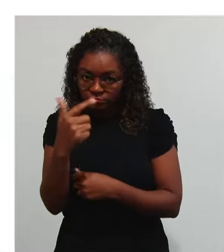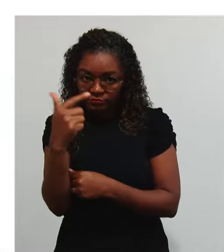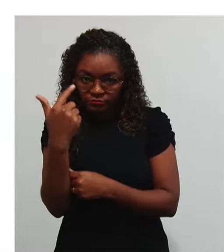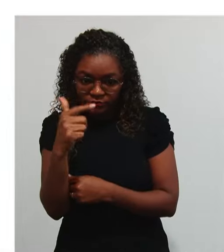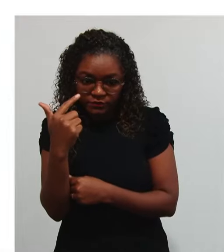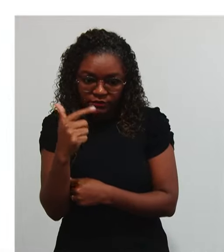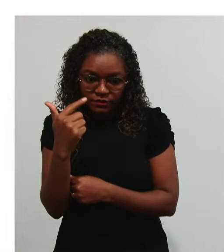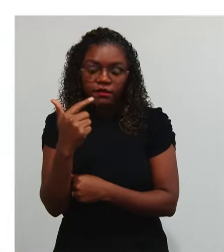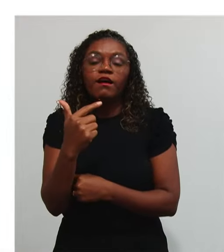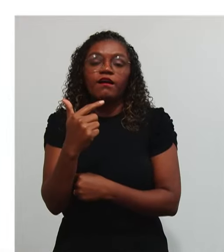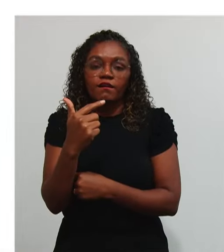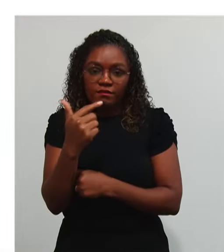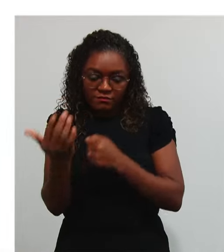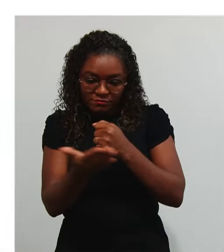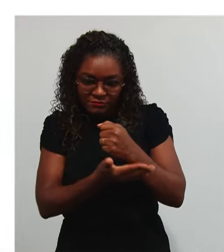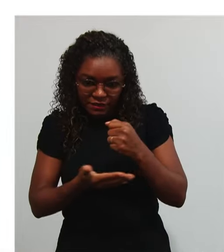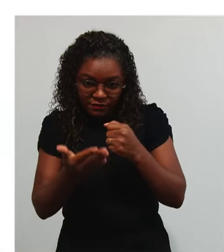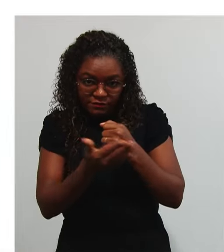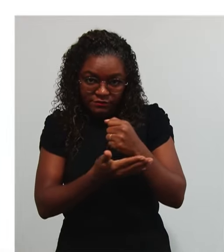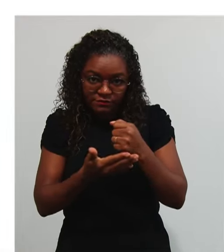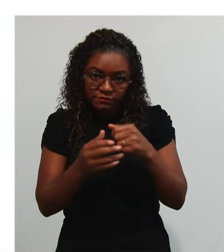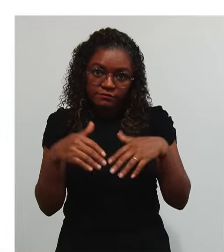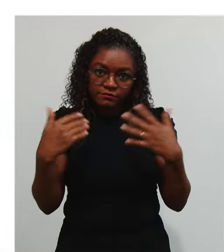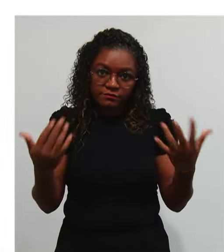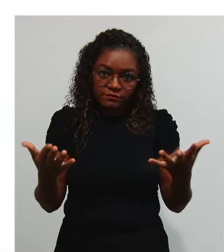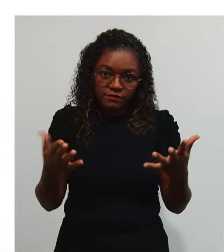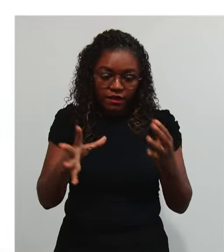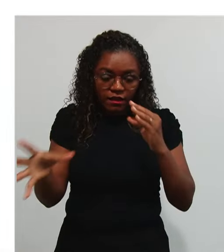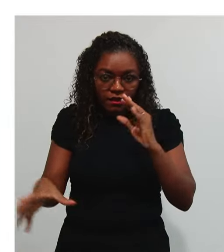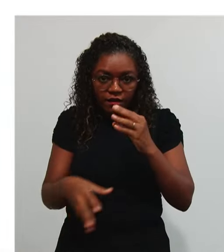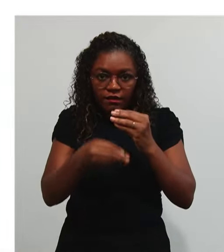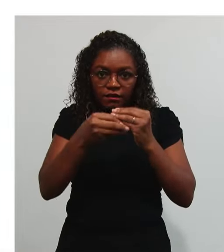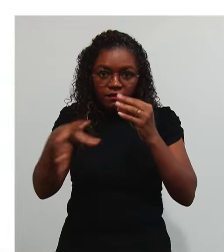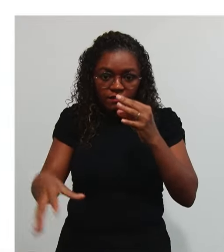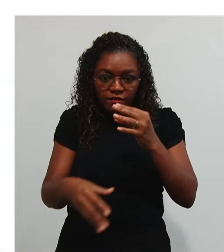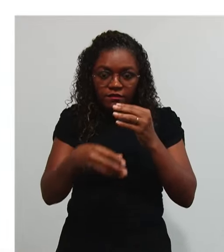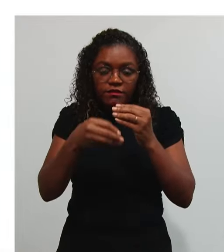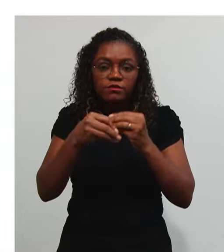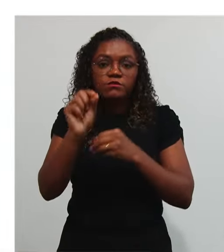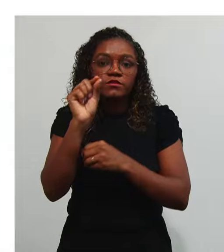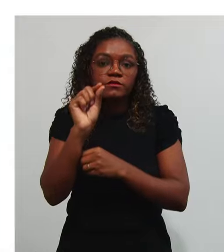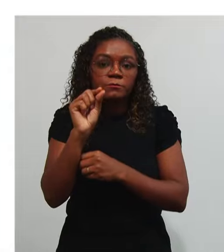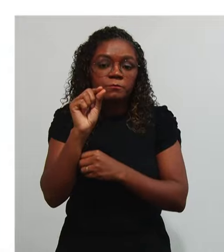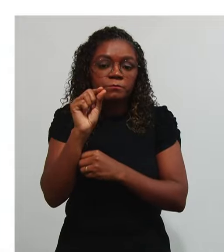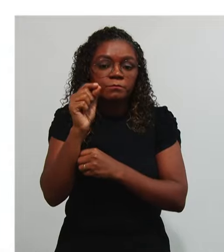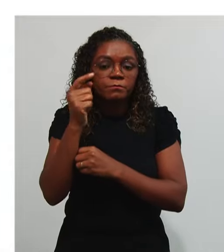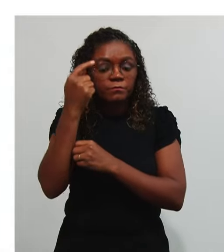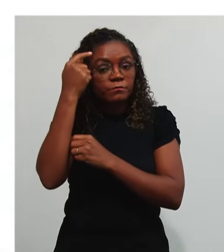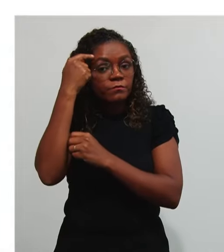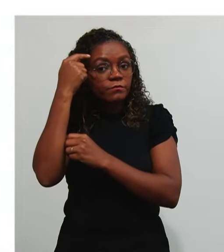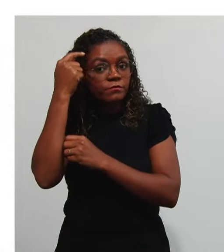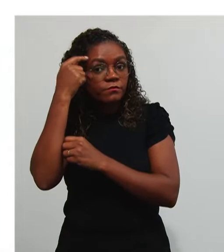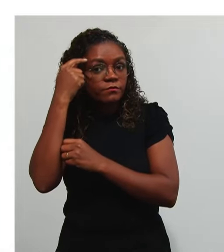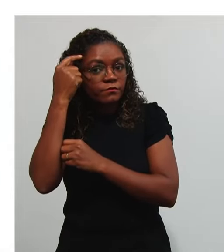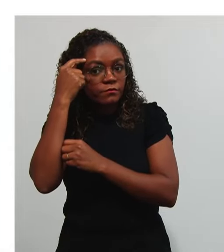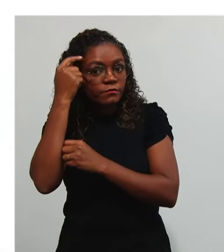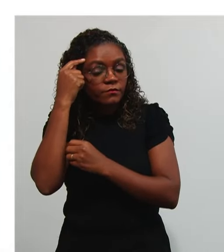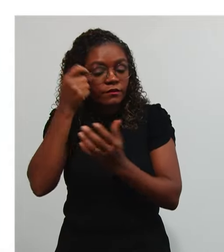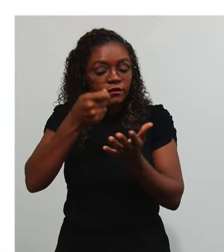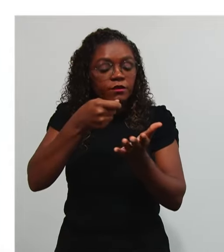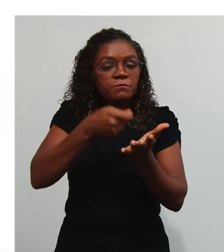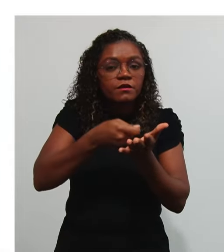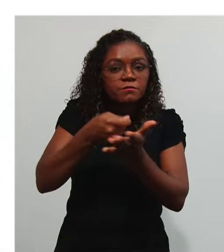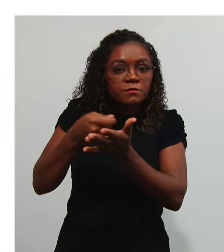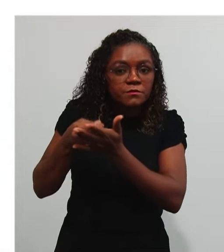Ele complementa Na verdade Todos eles Complementam-se Ao pensar Na inferência Da prestação Pública